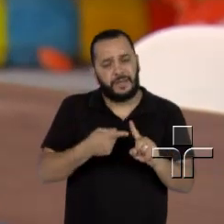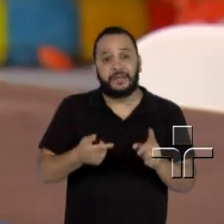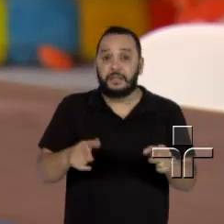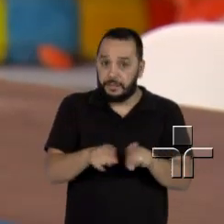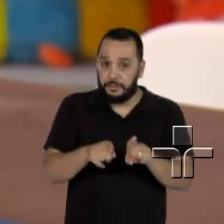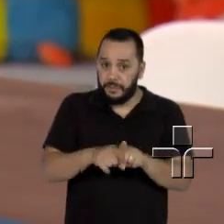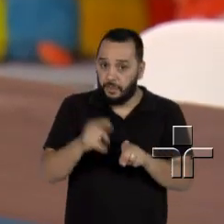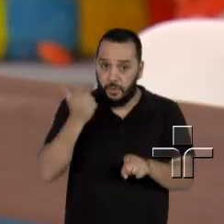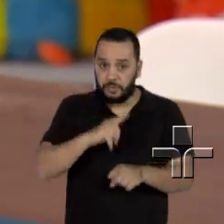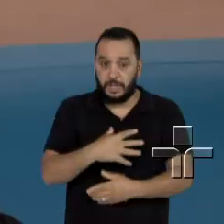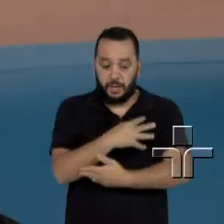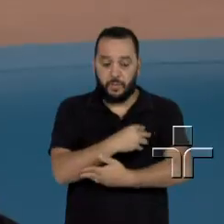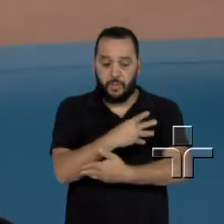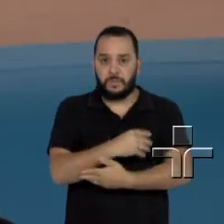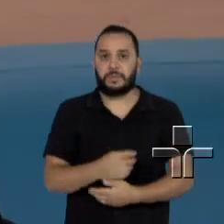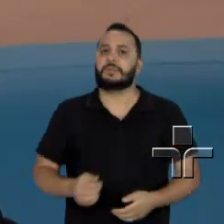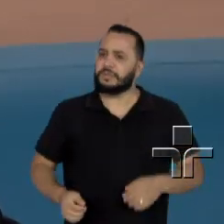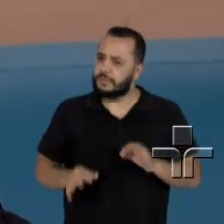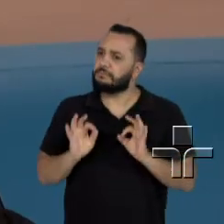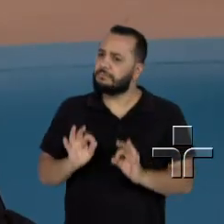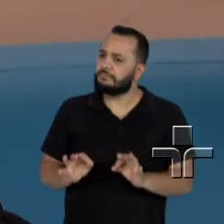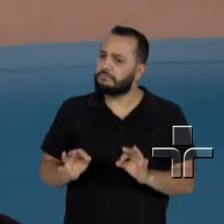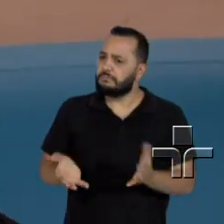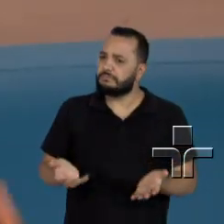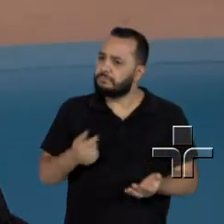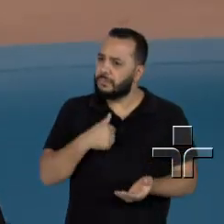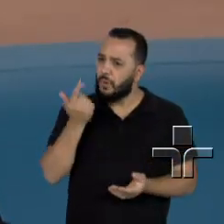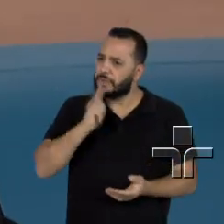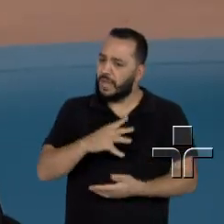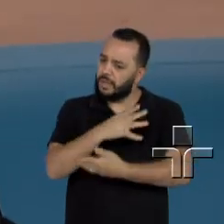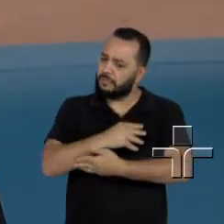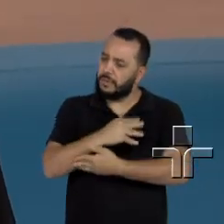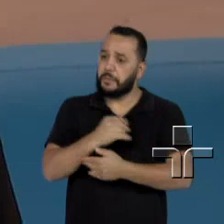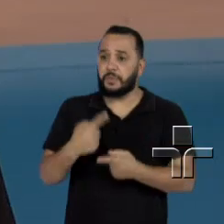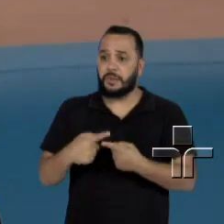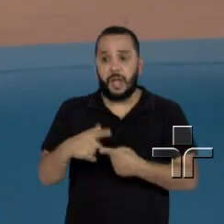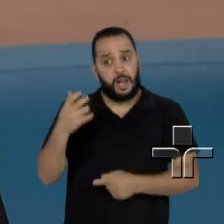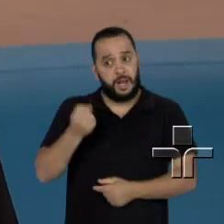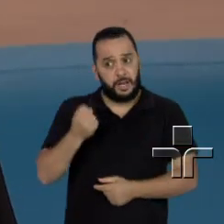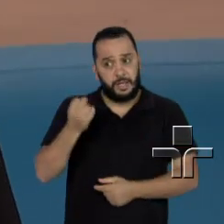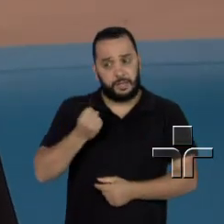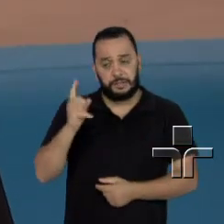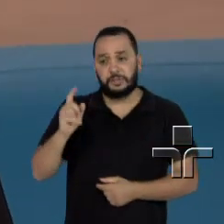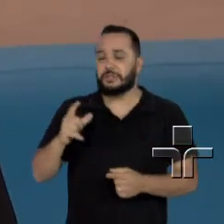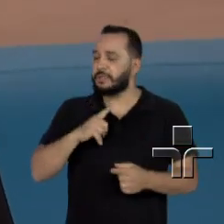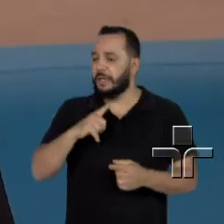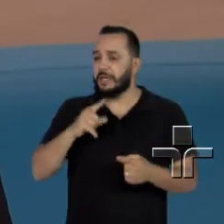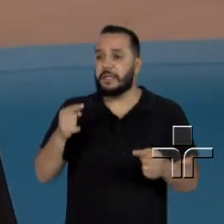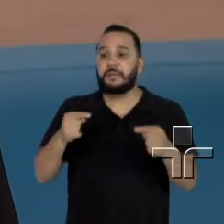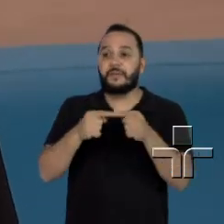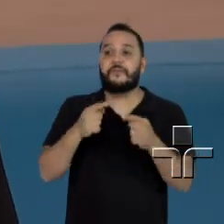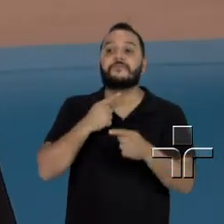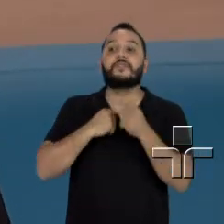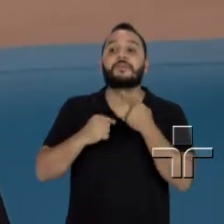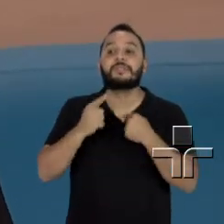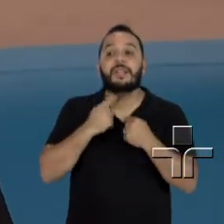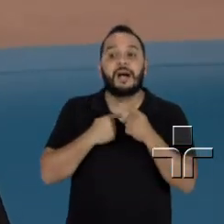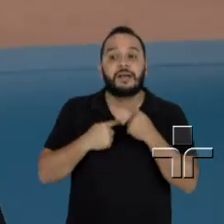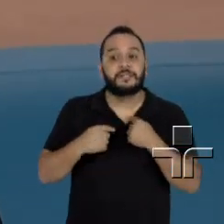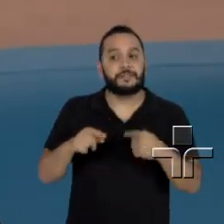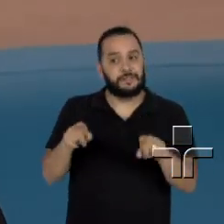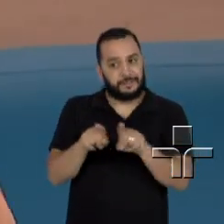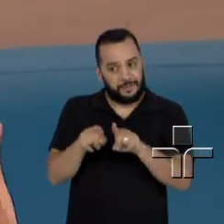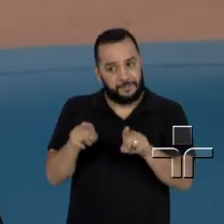consegue amamentar? Com certeza. A produção de leite, ela é muito correlacionada com o desejo e